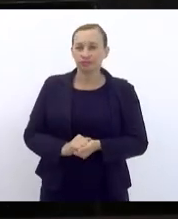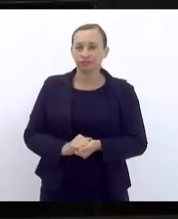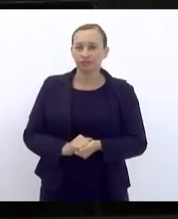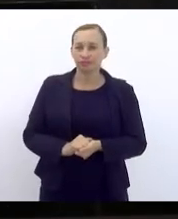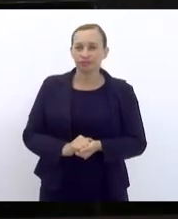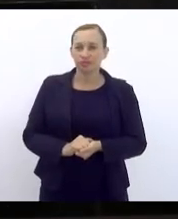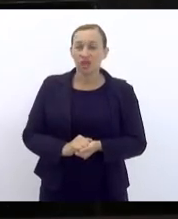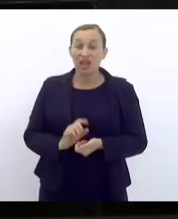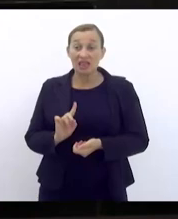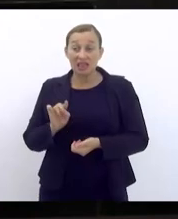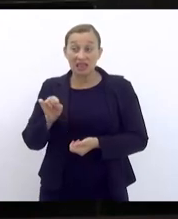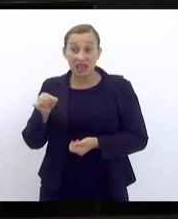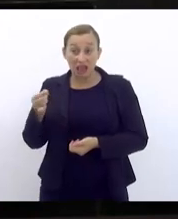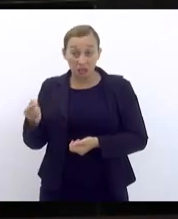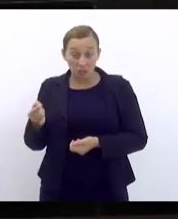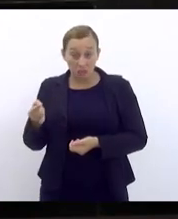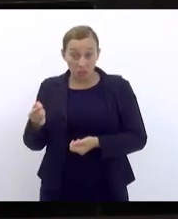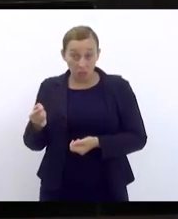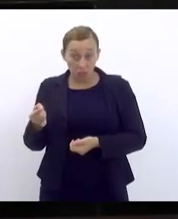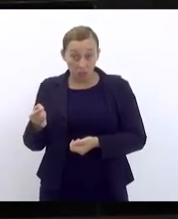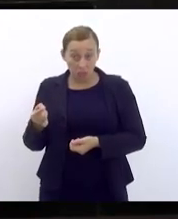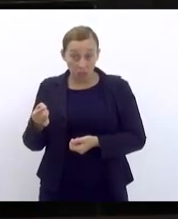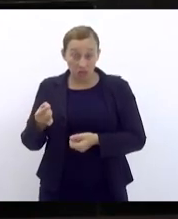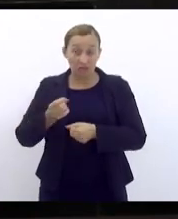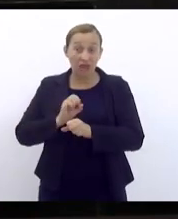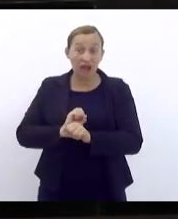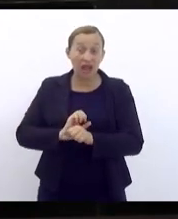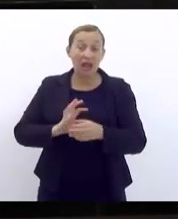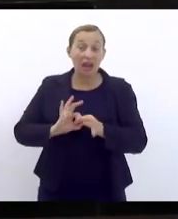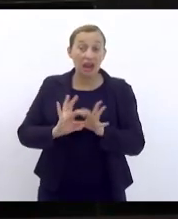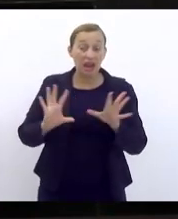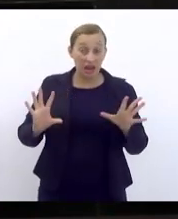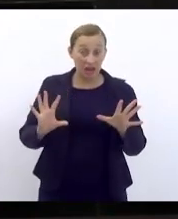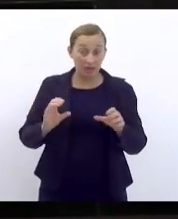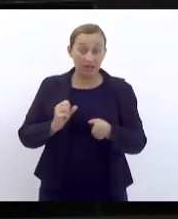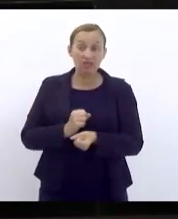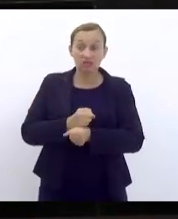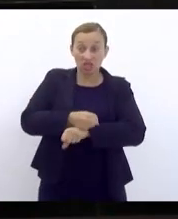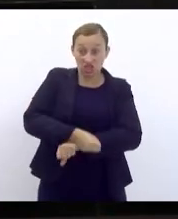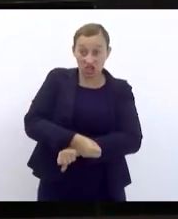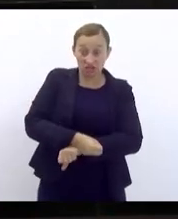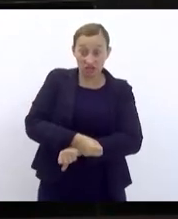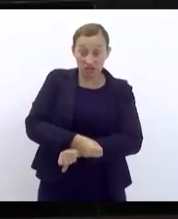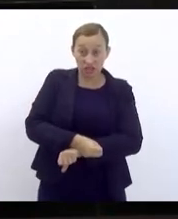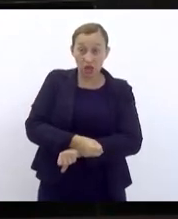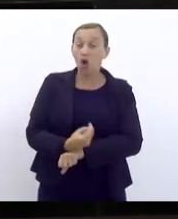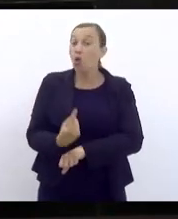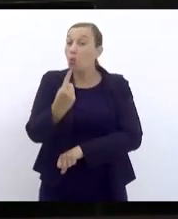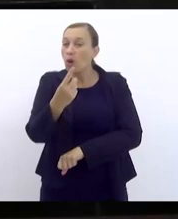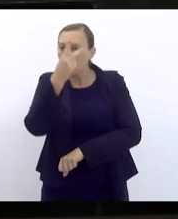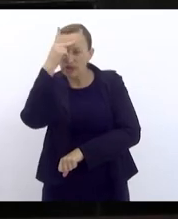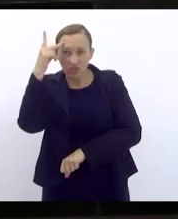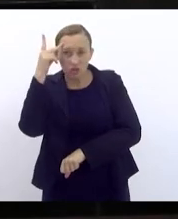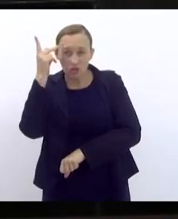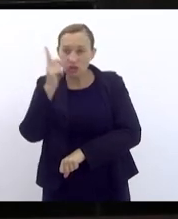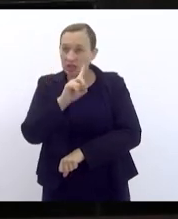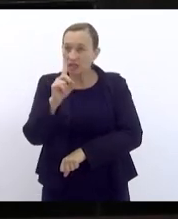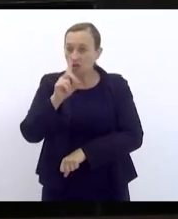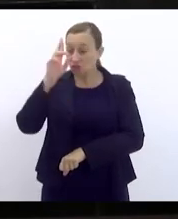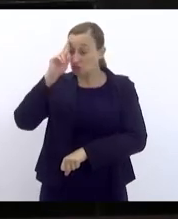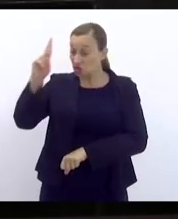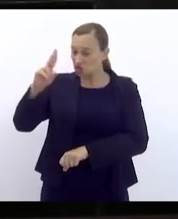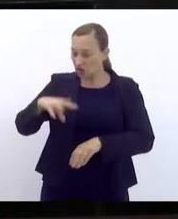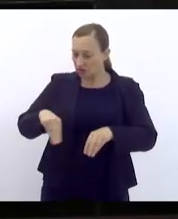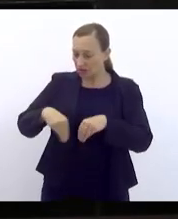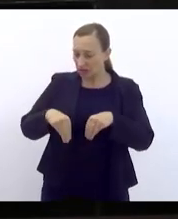mesmo depois da suposta libertação da escravidão, uma pessoa que não fosse proprietária de terra e